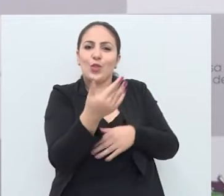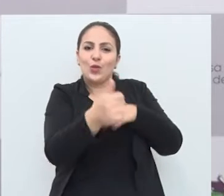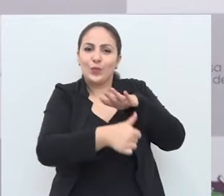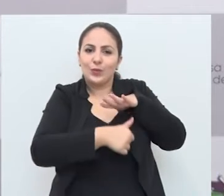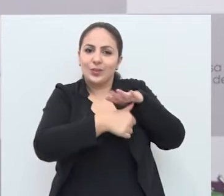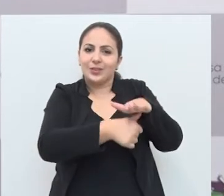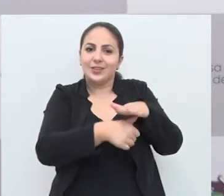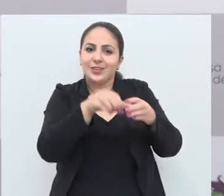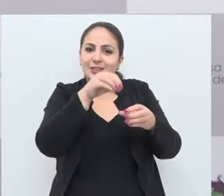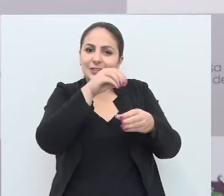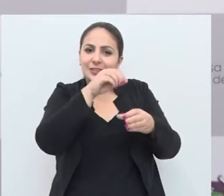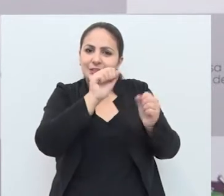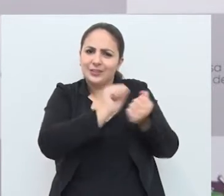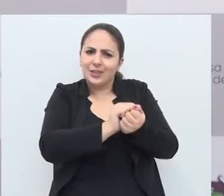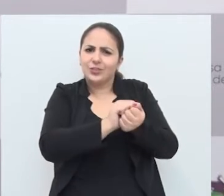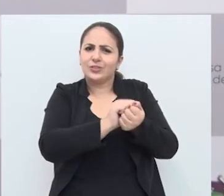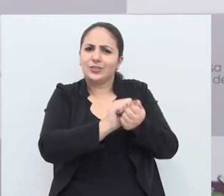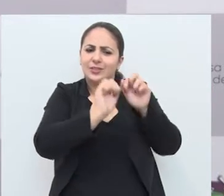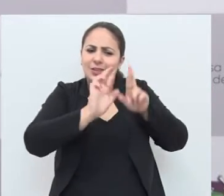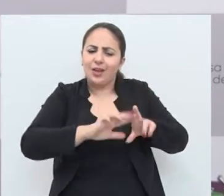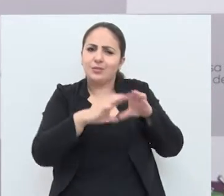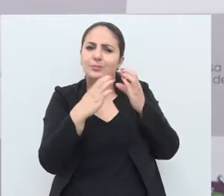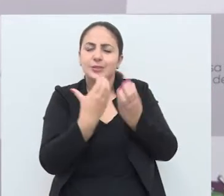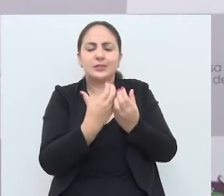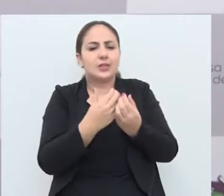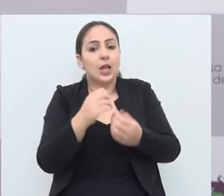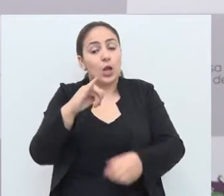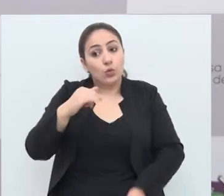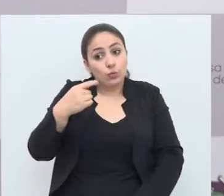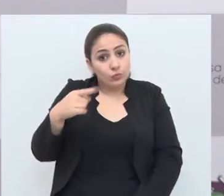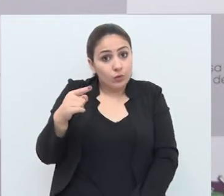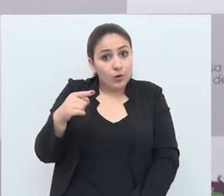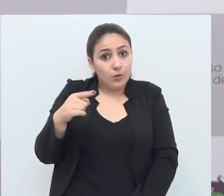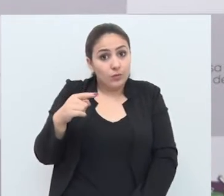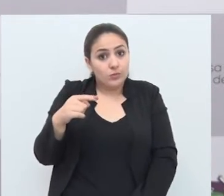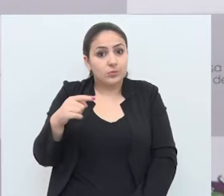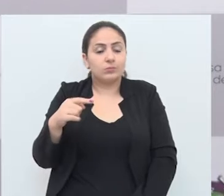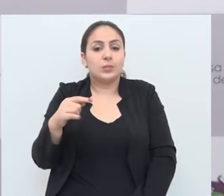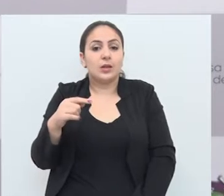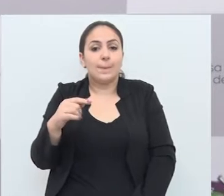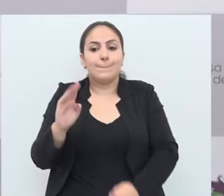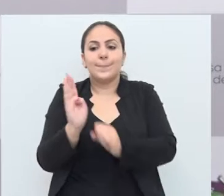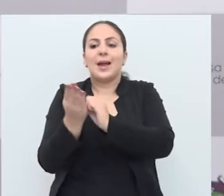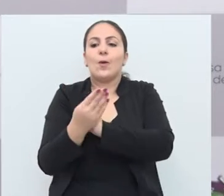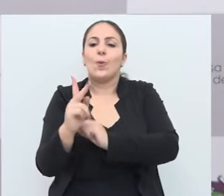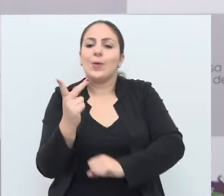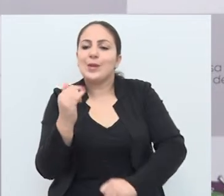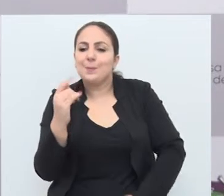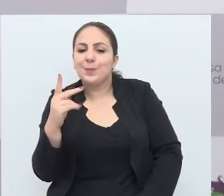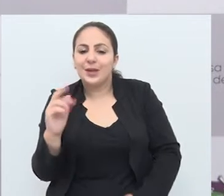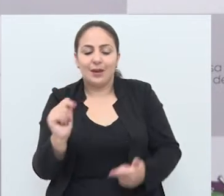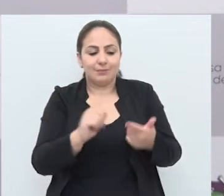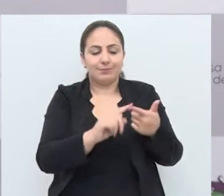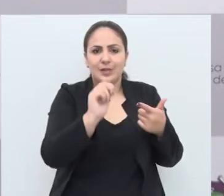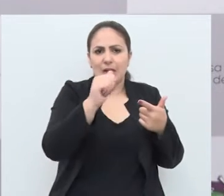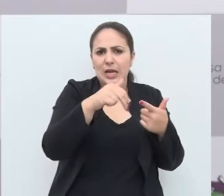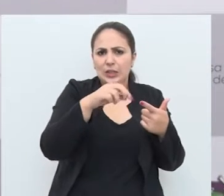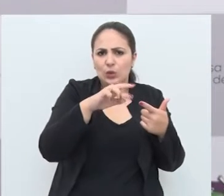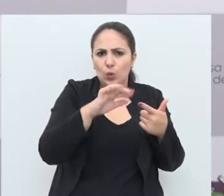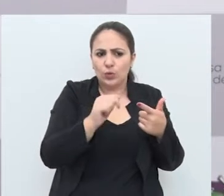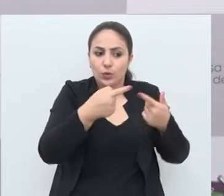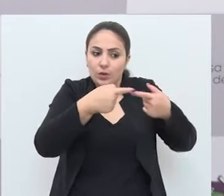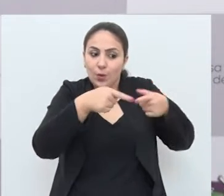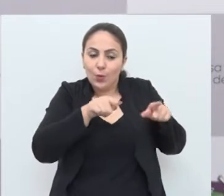líderes dentro do cenário comunitário. E, consequentemente, o seu João Salles, lá no bairro Ípica, o seu Antônio Camargo, que foi